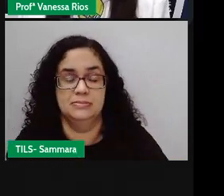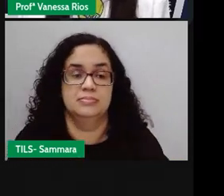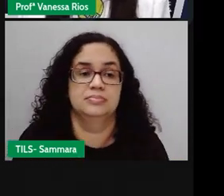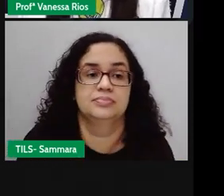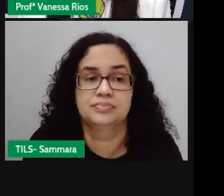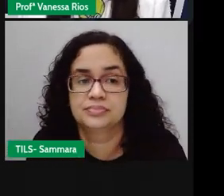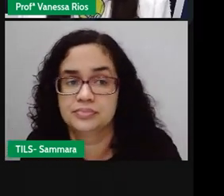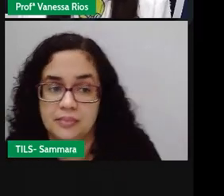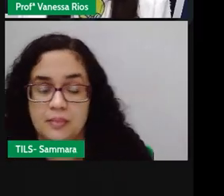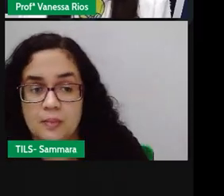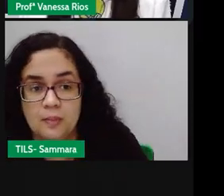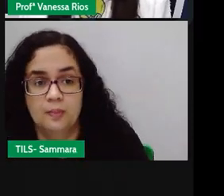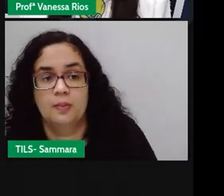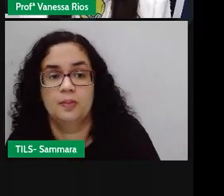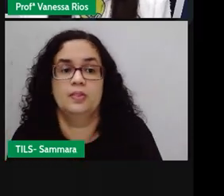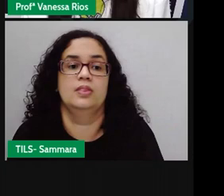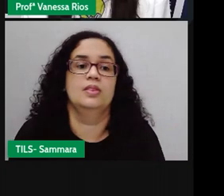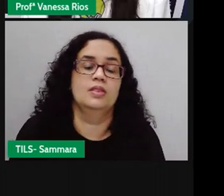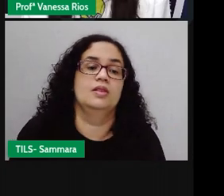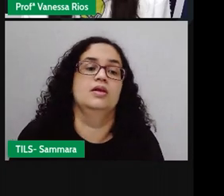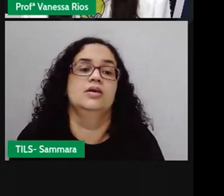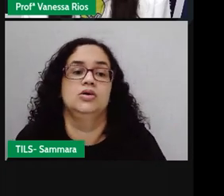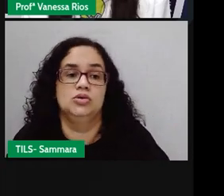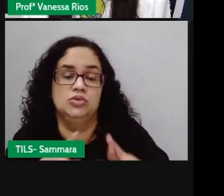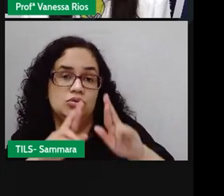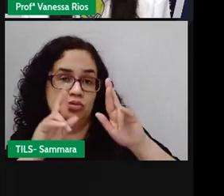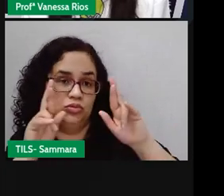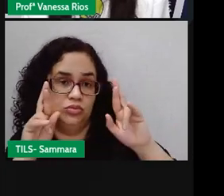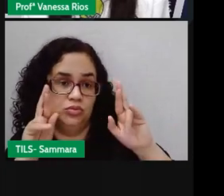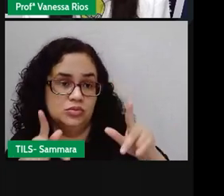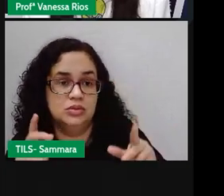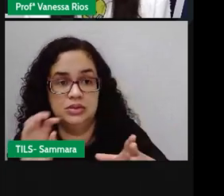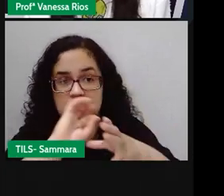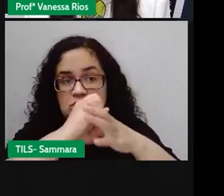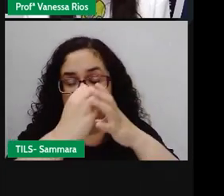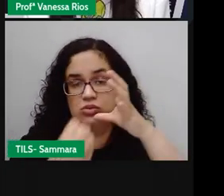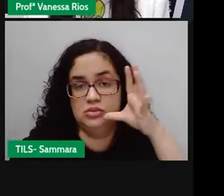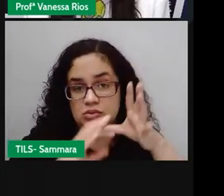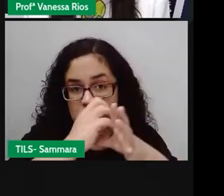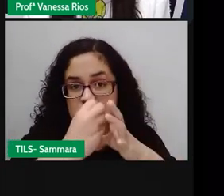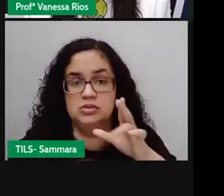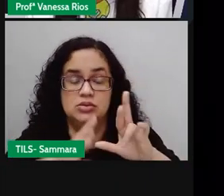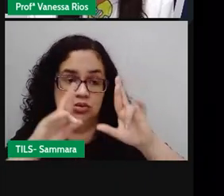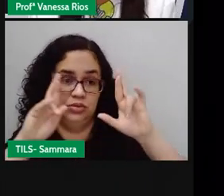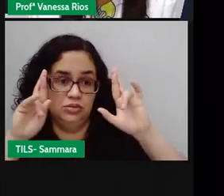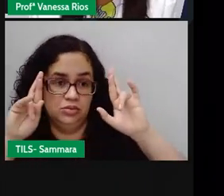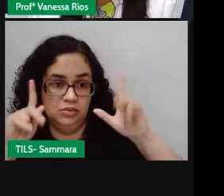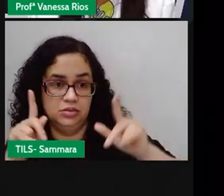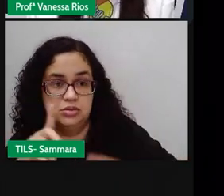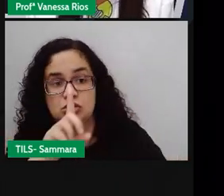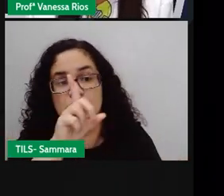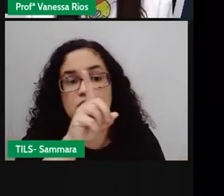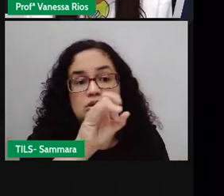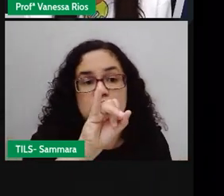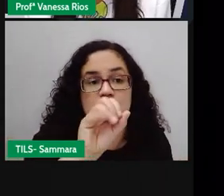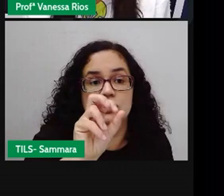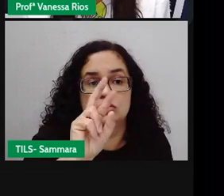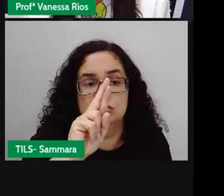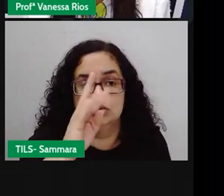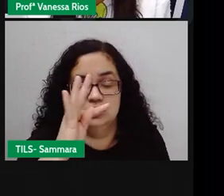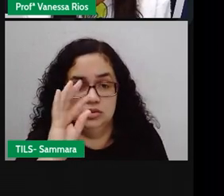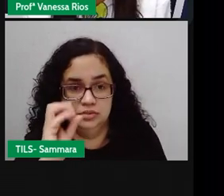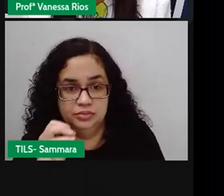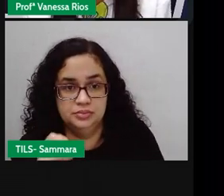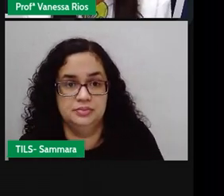diferenças, né? Essa classificação diferente entre discurso direto e discurso